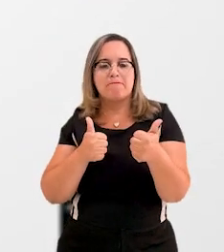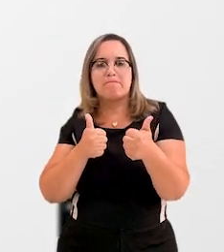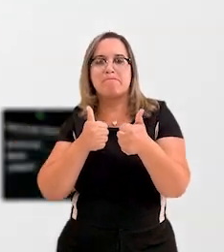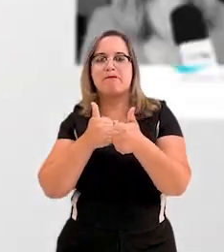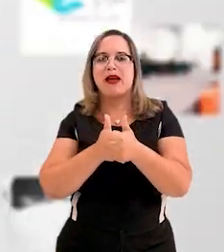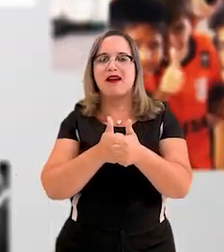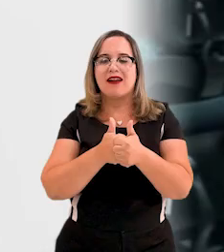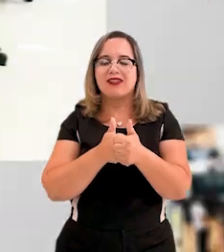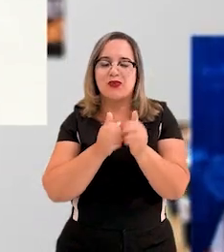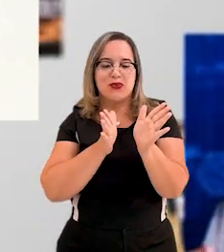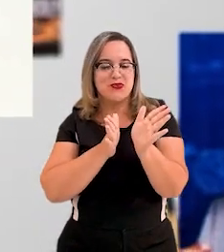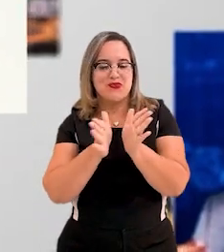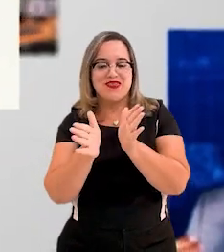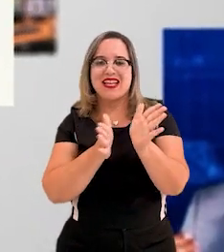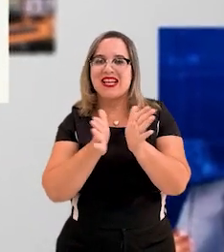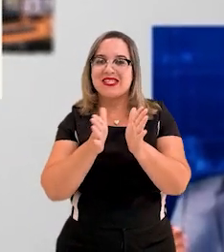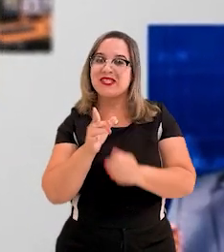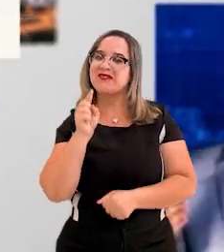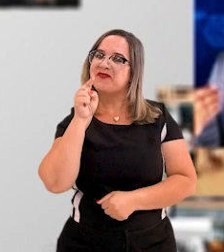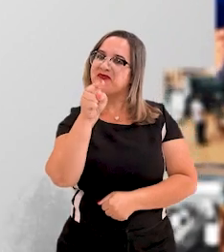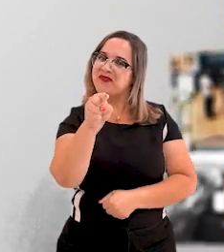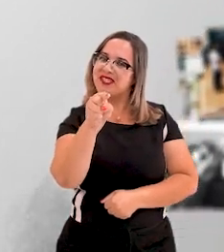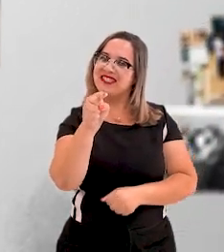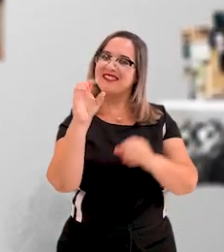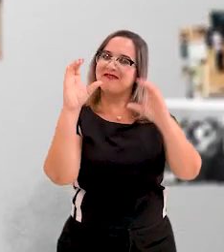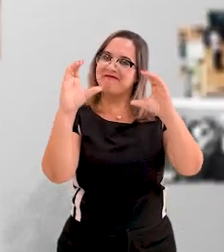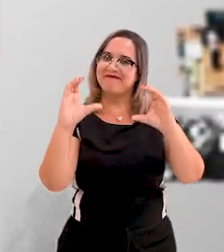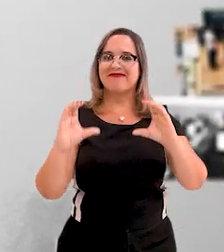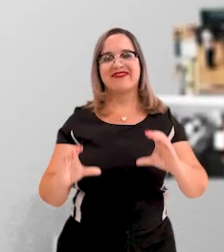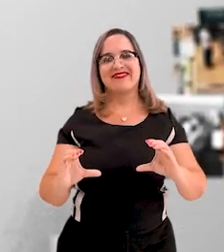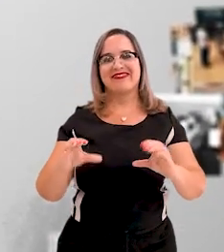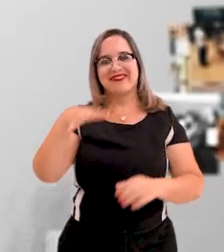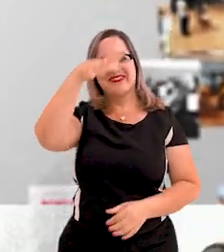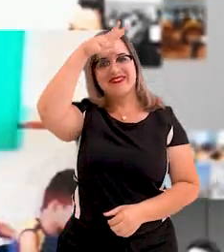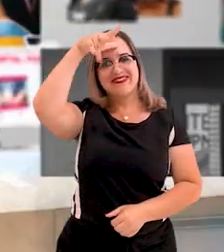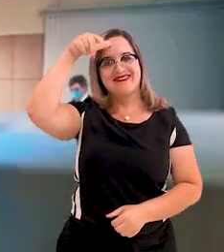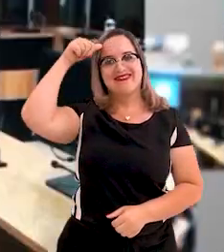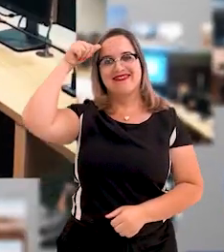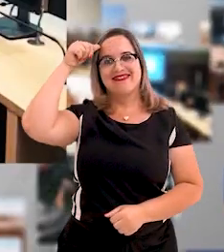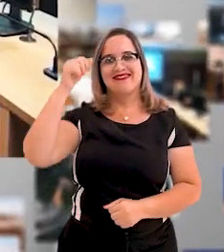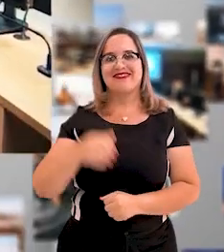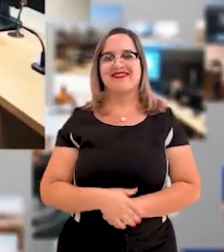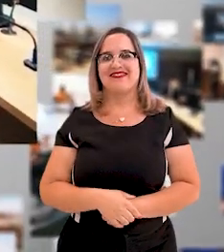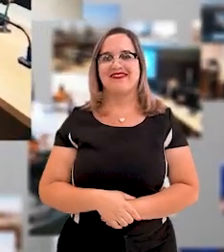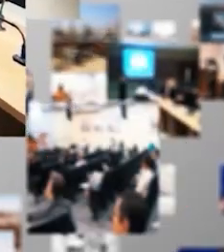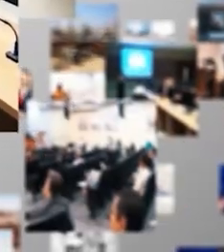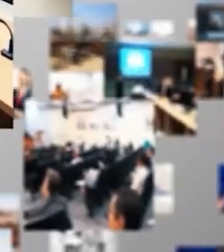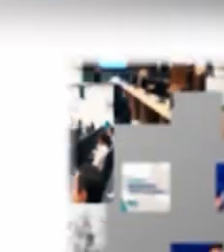próximo e acessível a você, cidadão matogrossense.